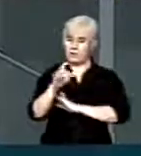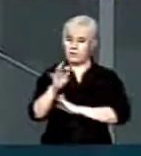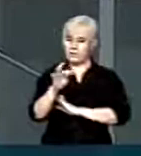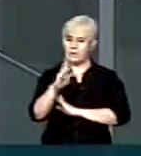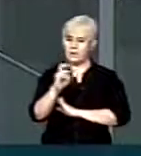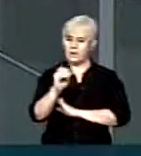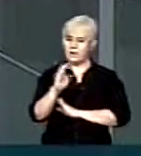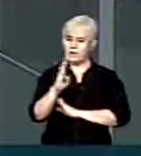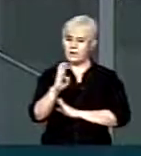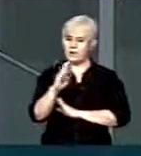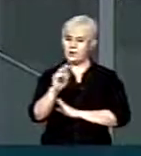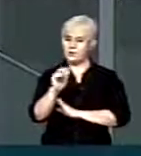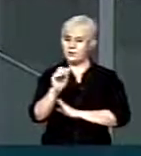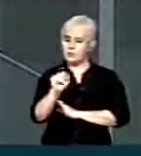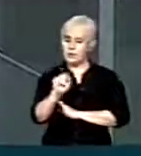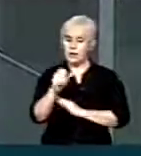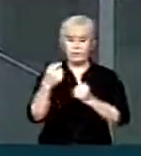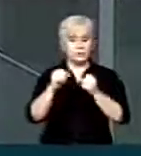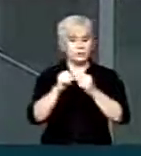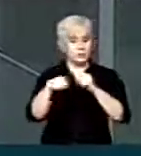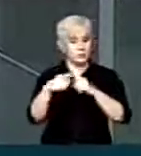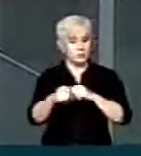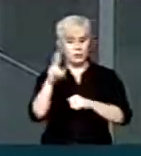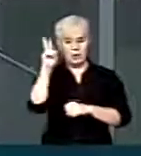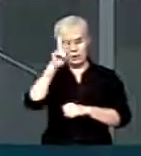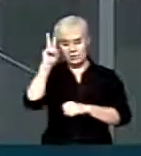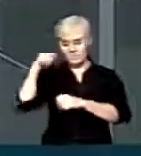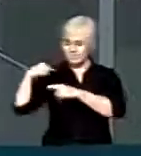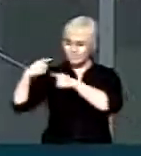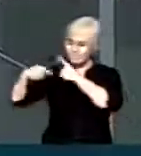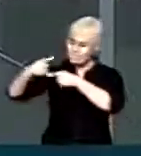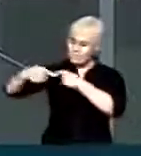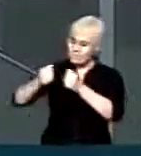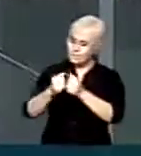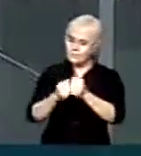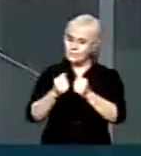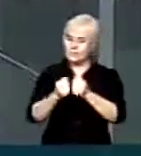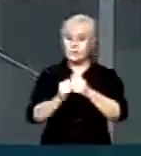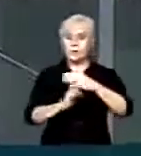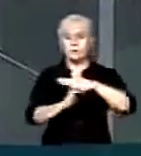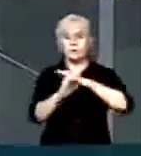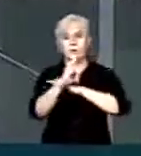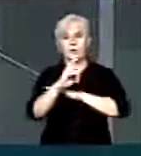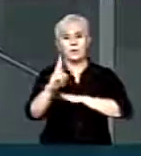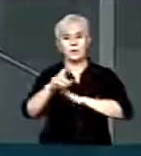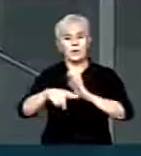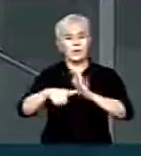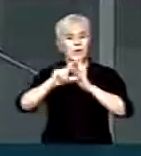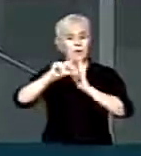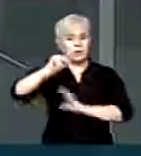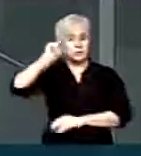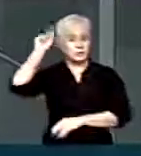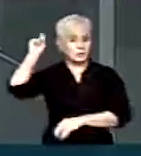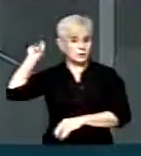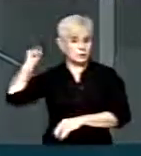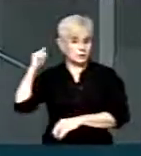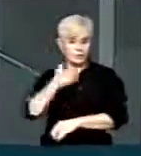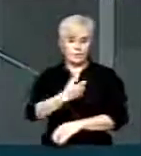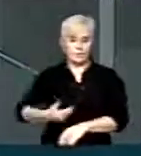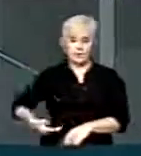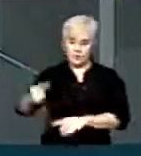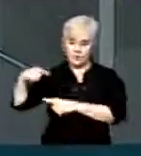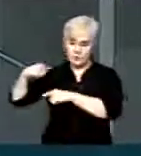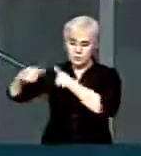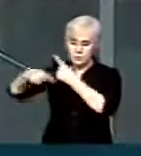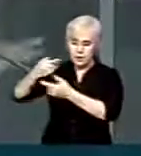fazer aqui primeiro uma revisão histórica da Petrobras nos governos anteriores Do governo Lula e agora da presidenta Dilma